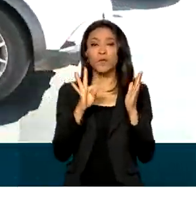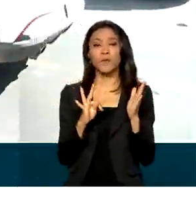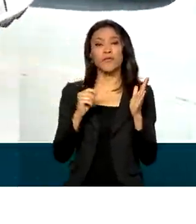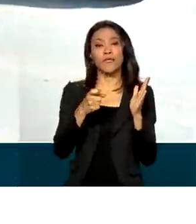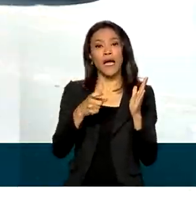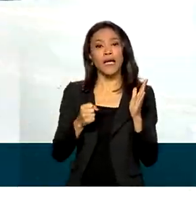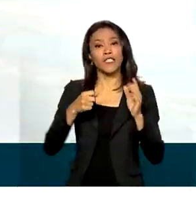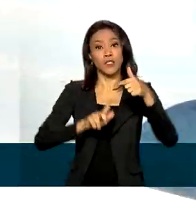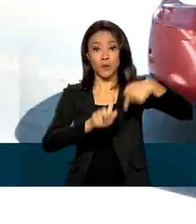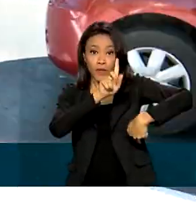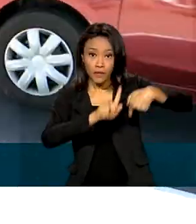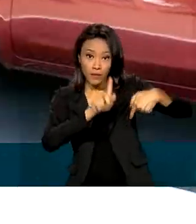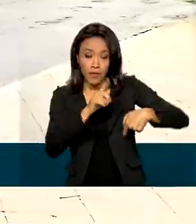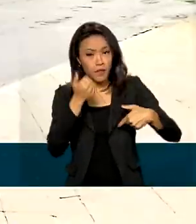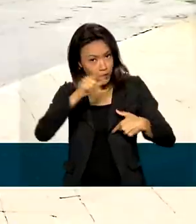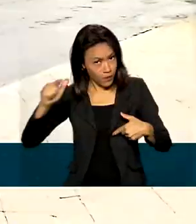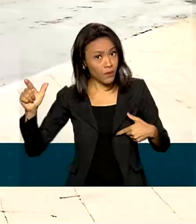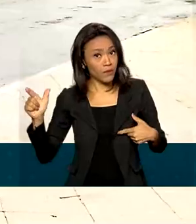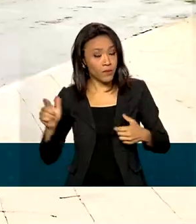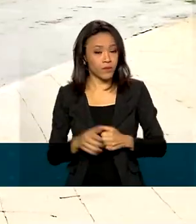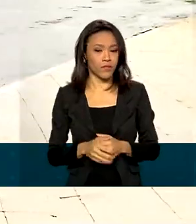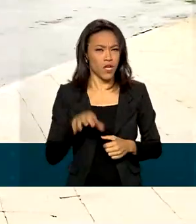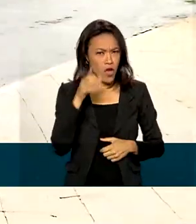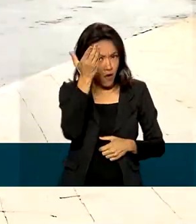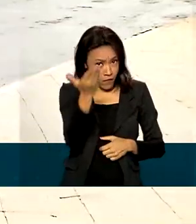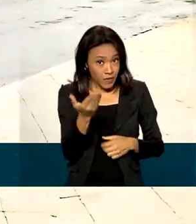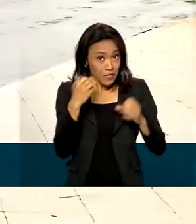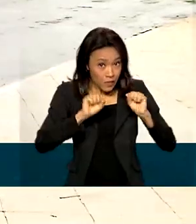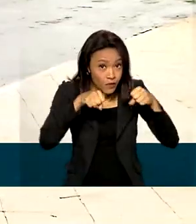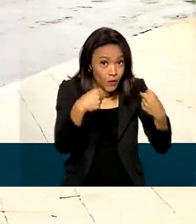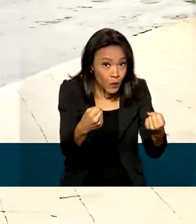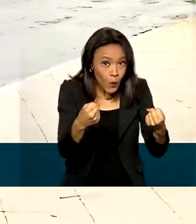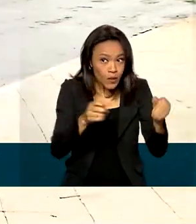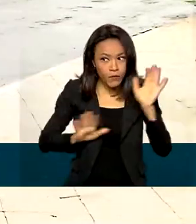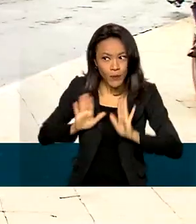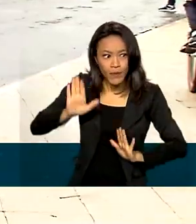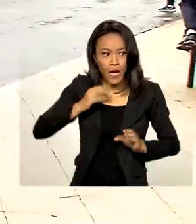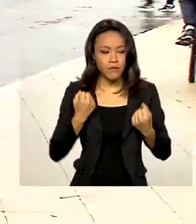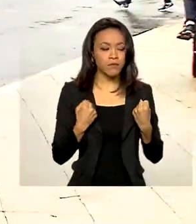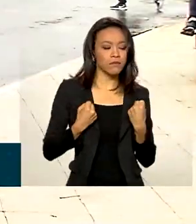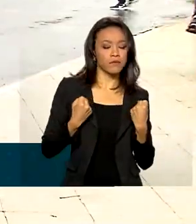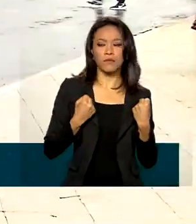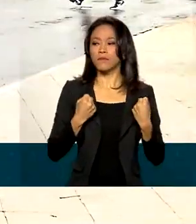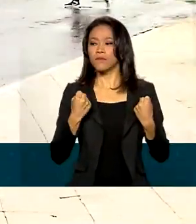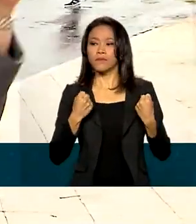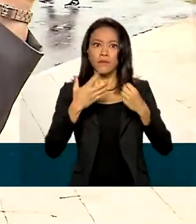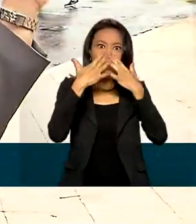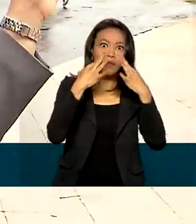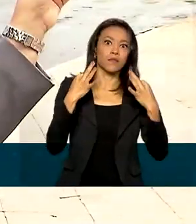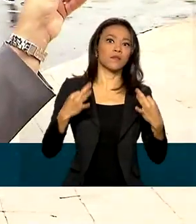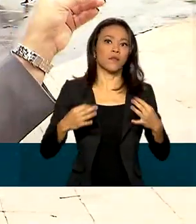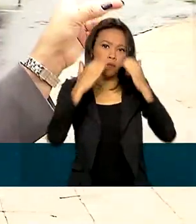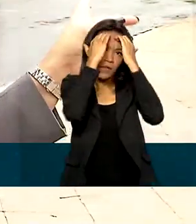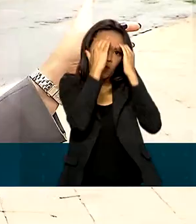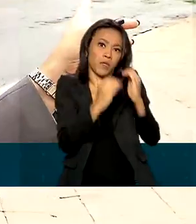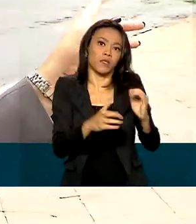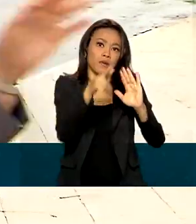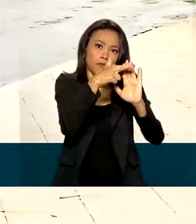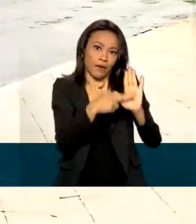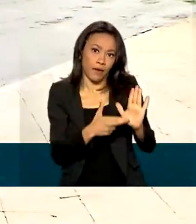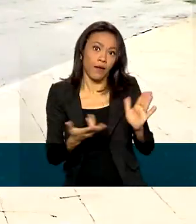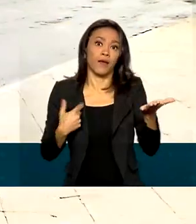prioritário para serviços. Você se esforçou, foi cuidadoso e ficou atento às regras de trânsito. Respeitou o sinal